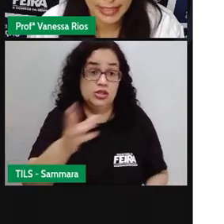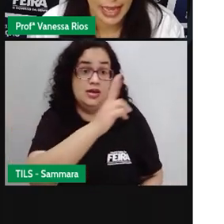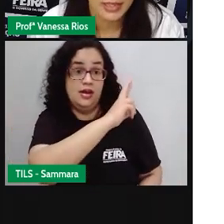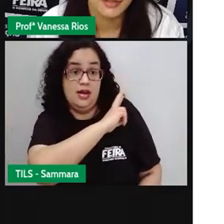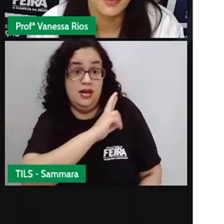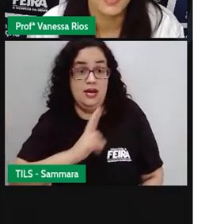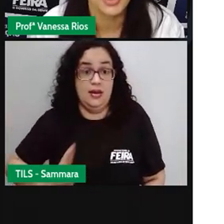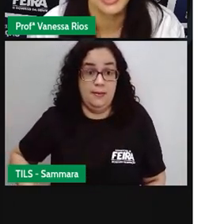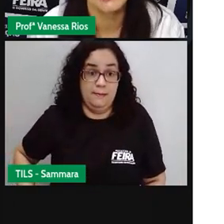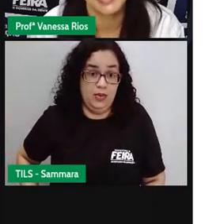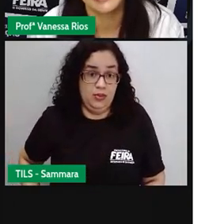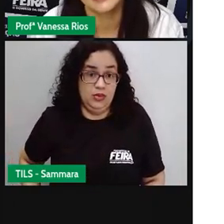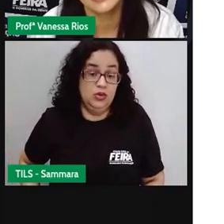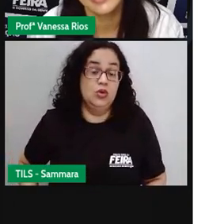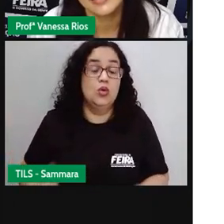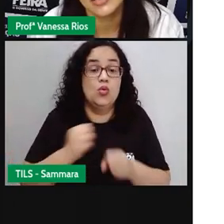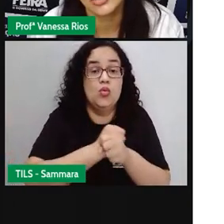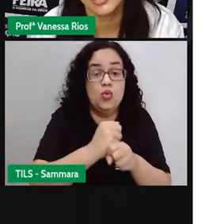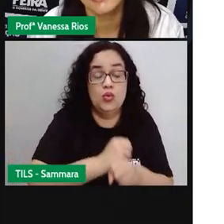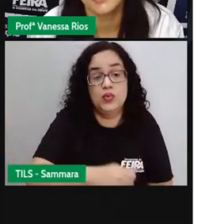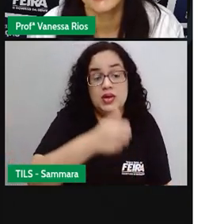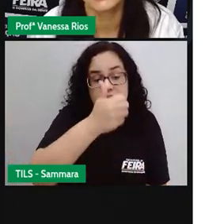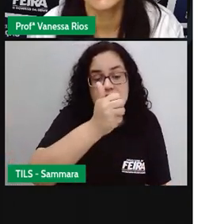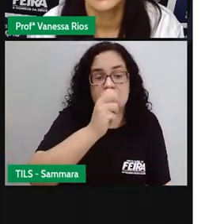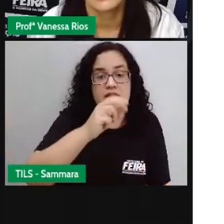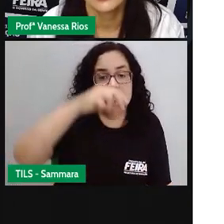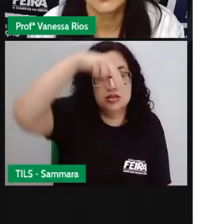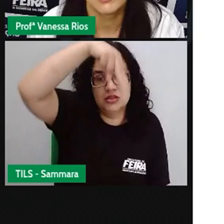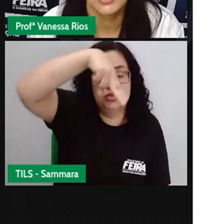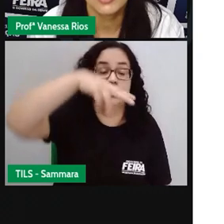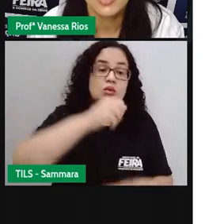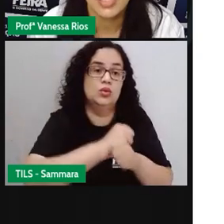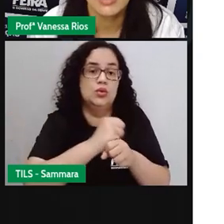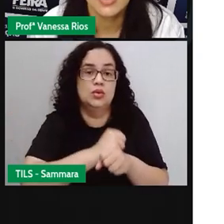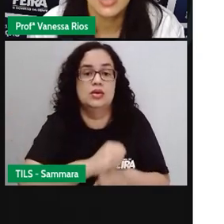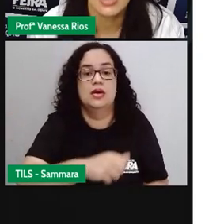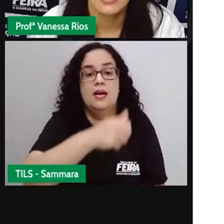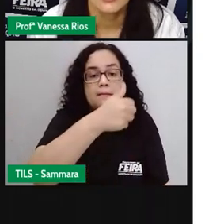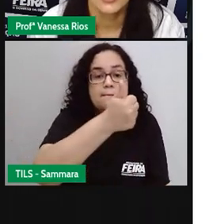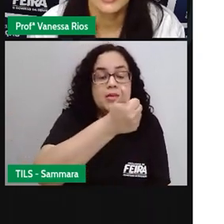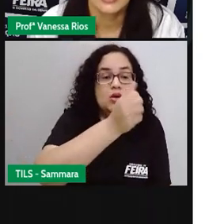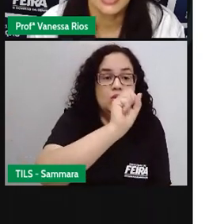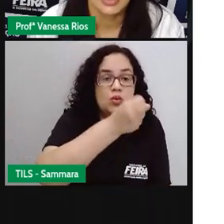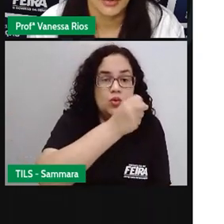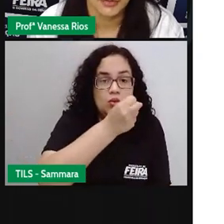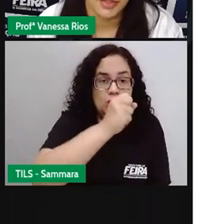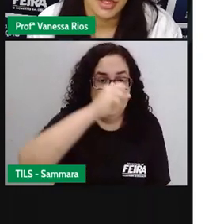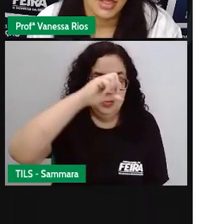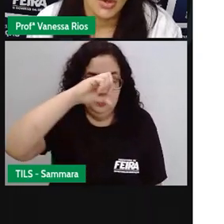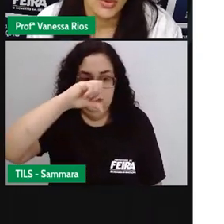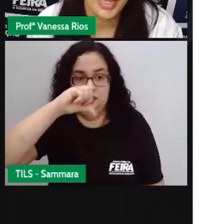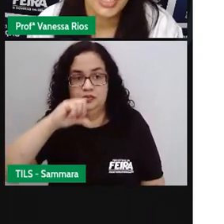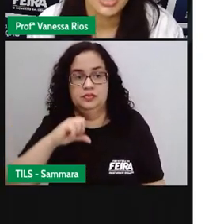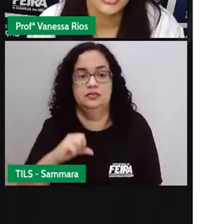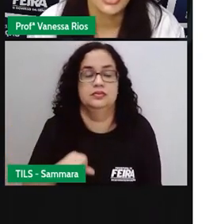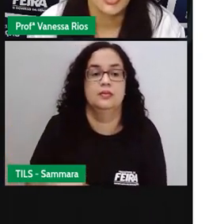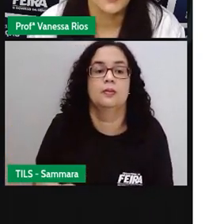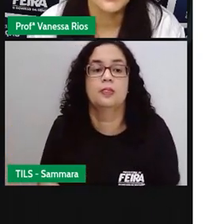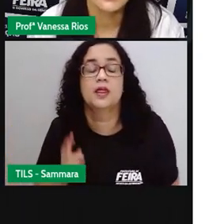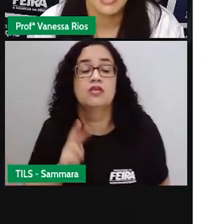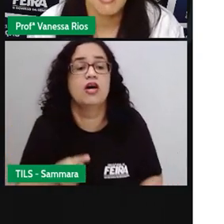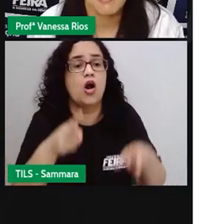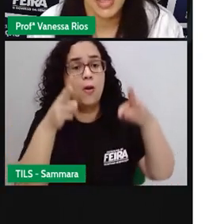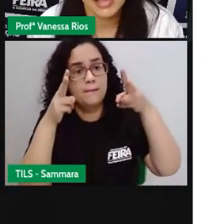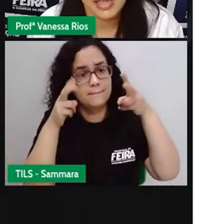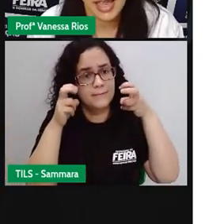República, que foi proclamada em 15 de novembro de 1889. O que a gente